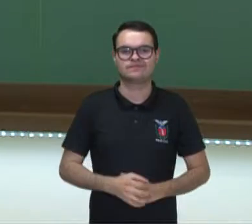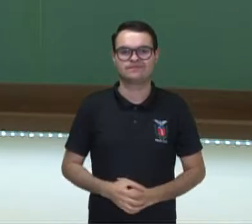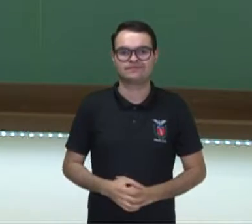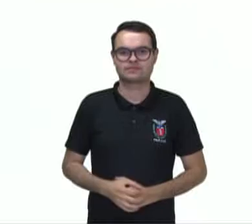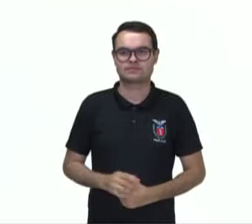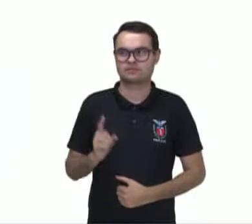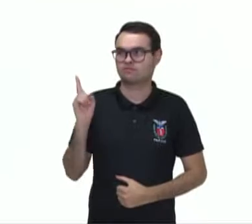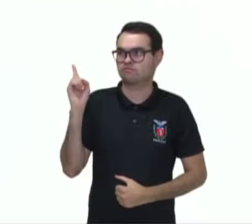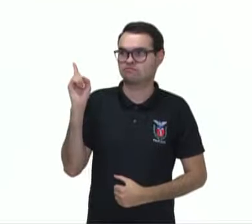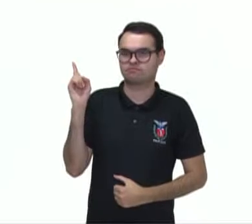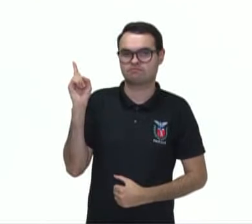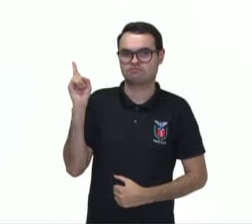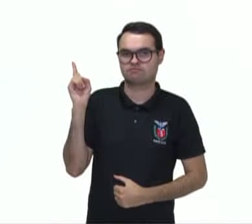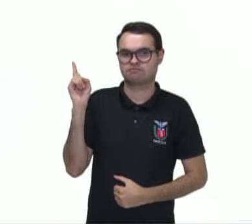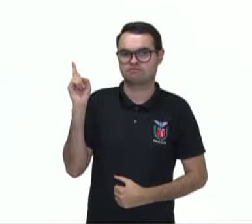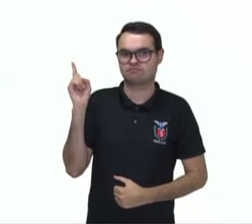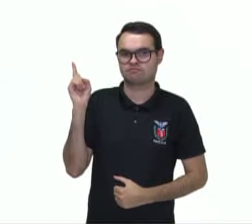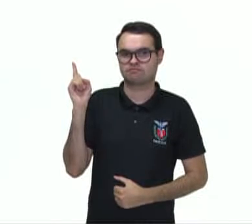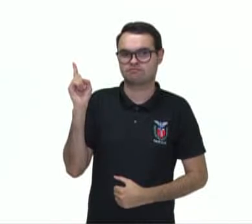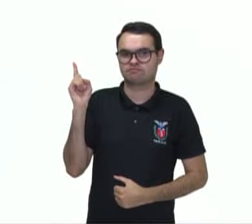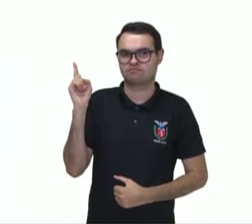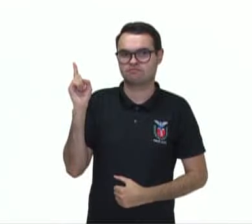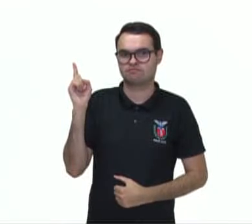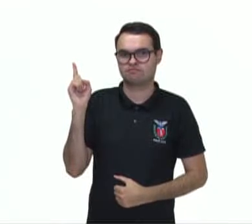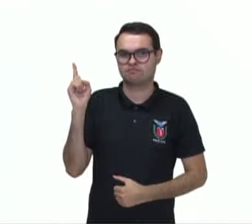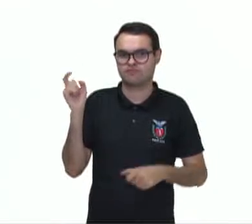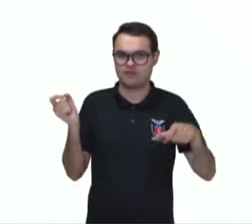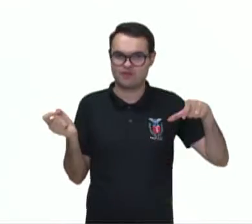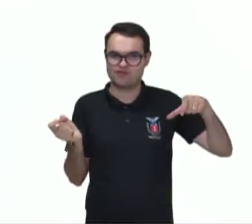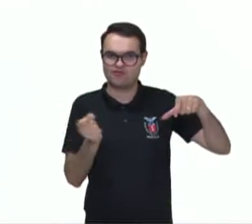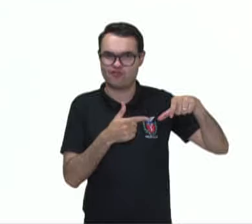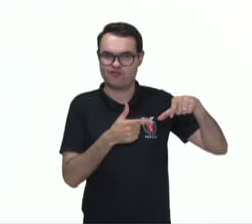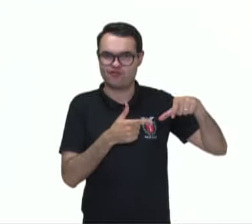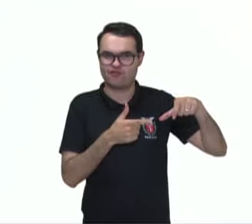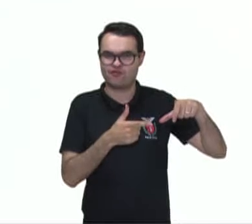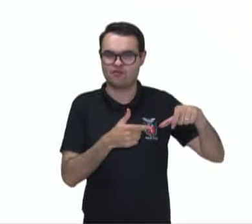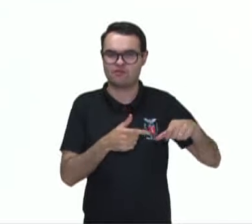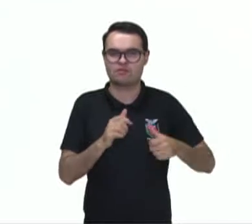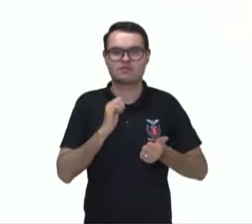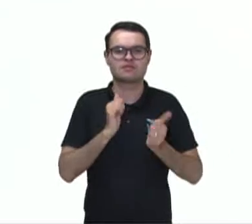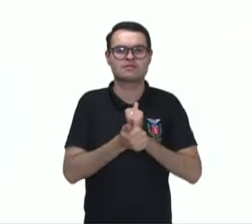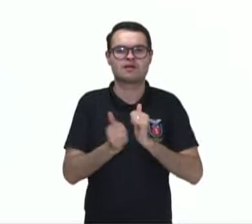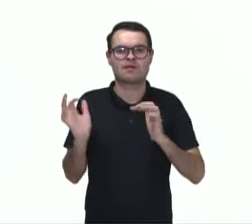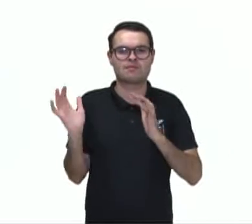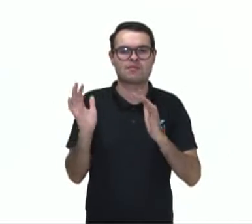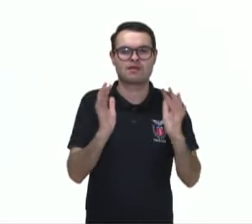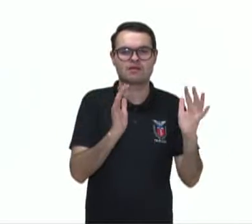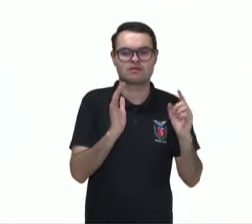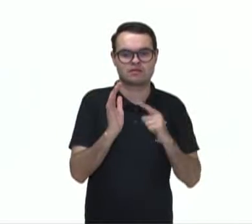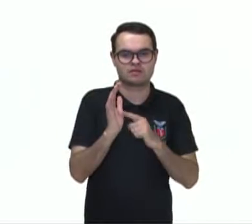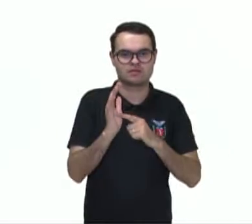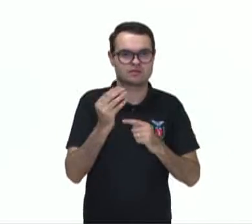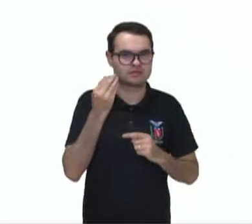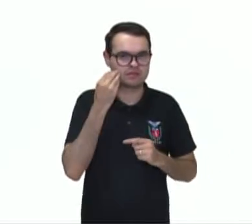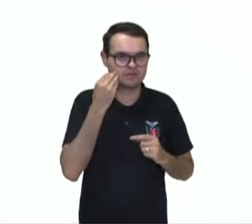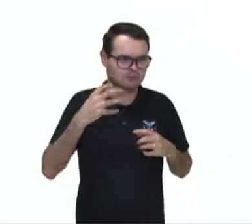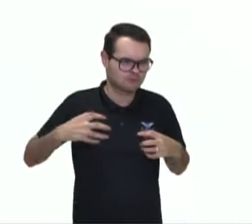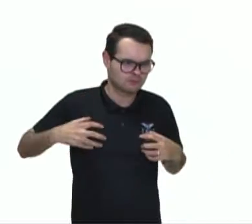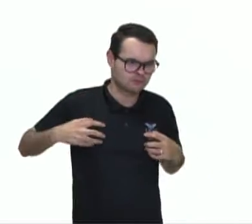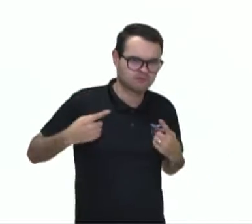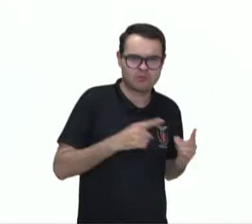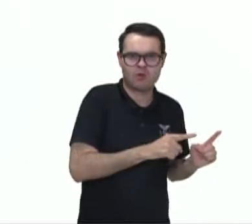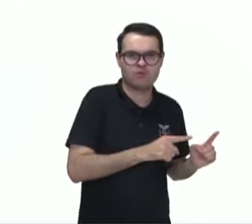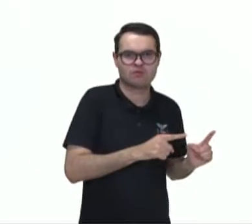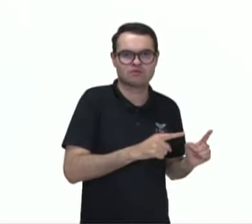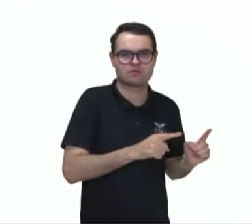figura, onde estão realizando o gol. No esporte de invasão, a equipe tenta avançar para fazer o gol